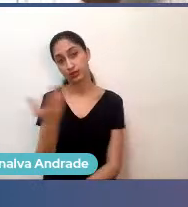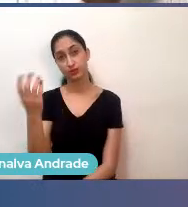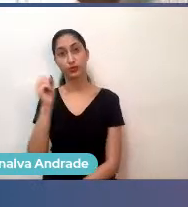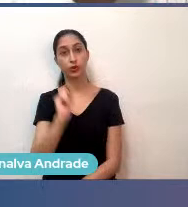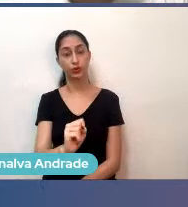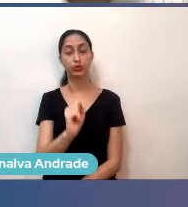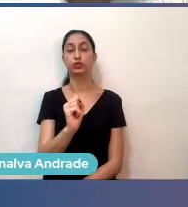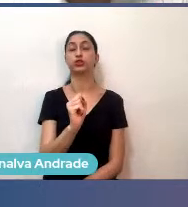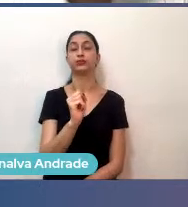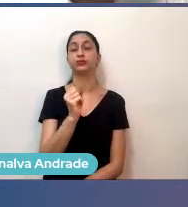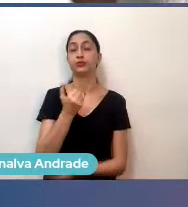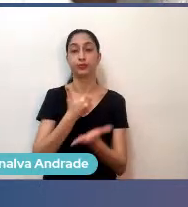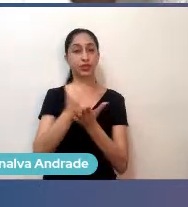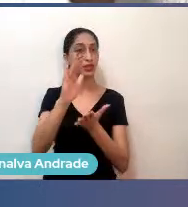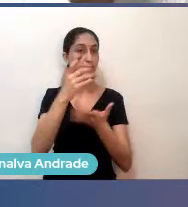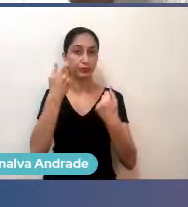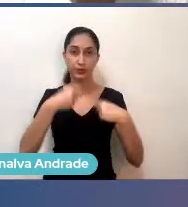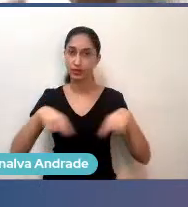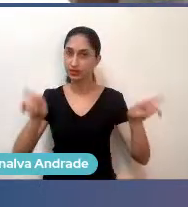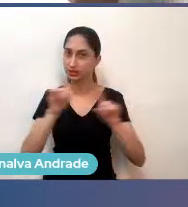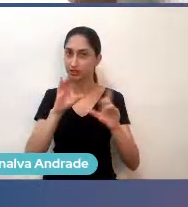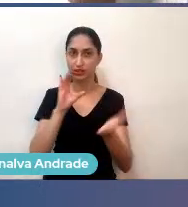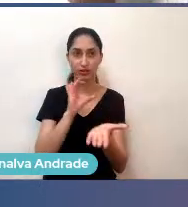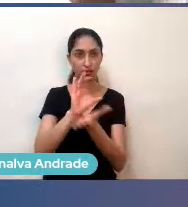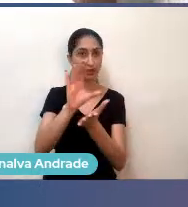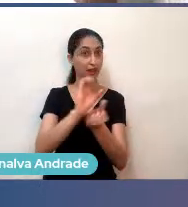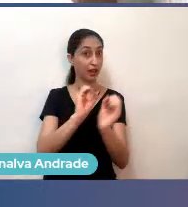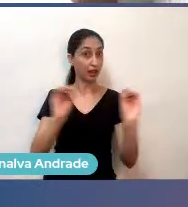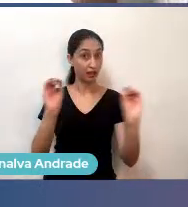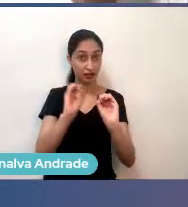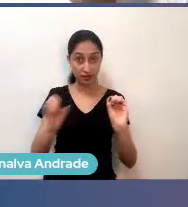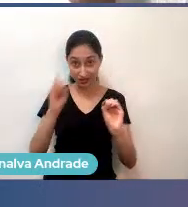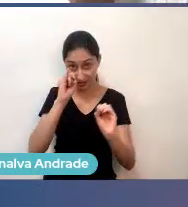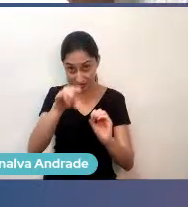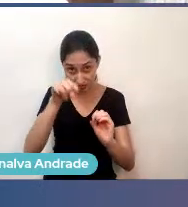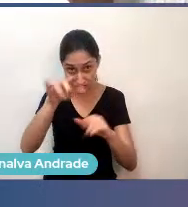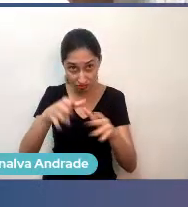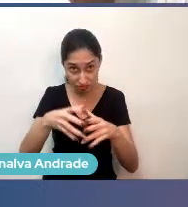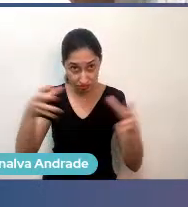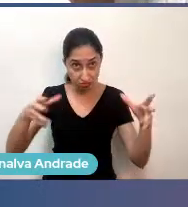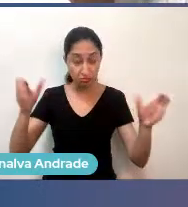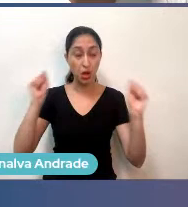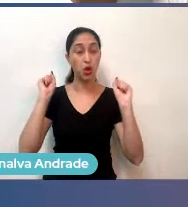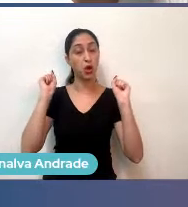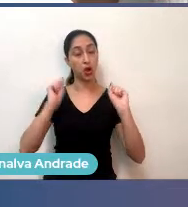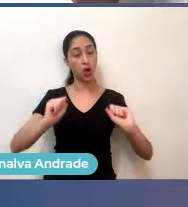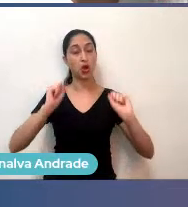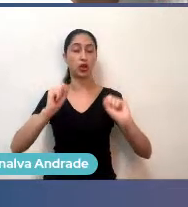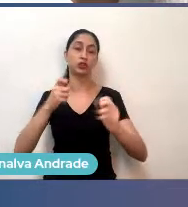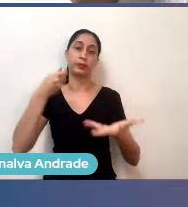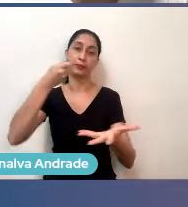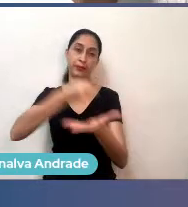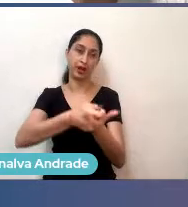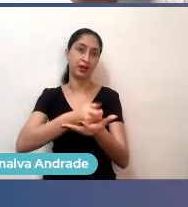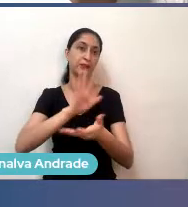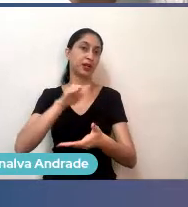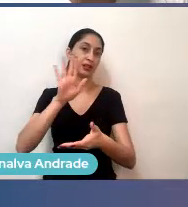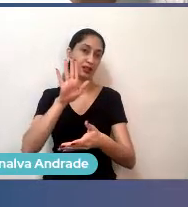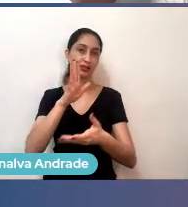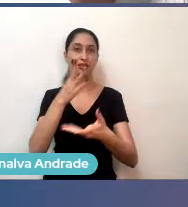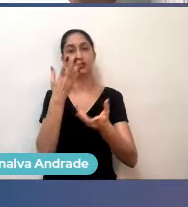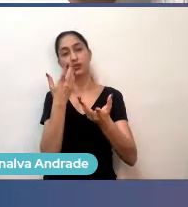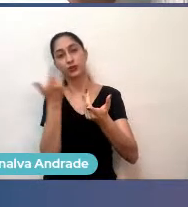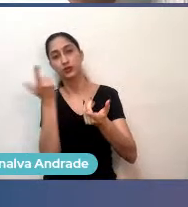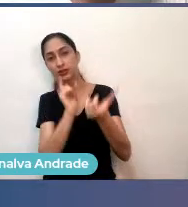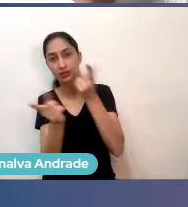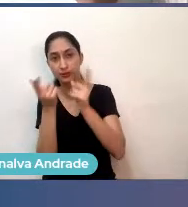sem gastar nada. E à medida que você crescer, você também pode aumentar o seu plano e poder pagar aí também por mais benefícios